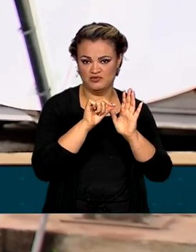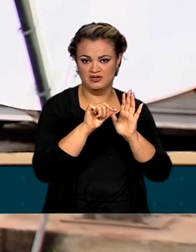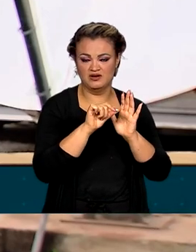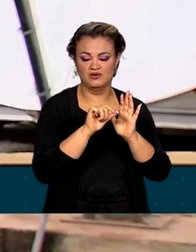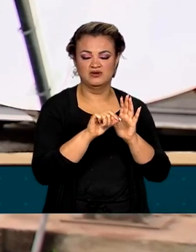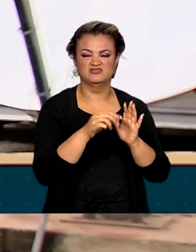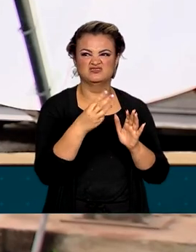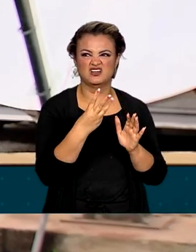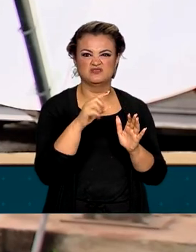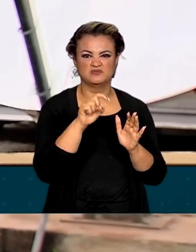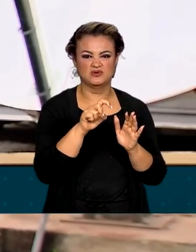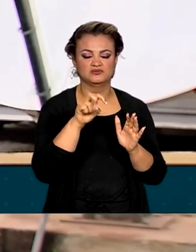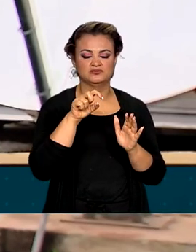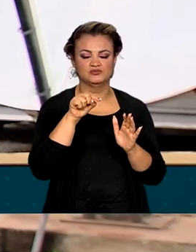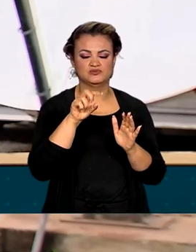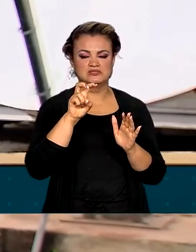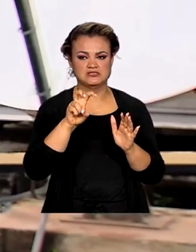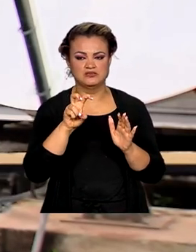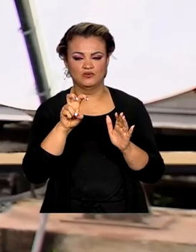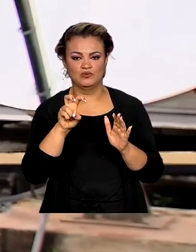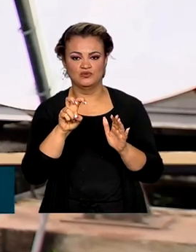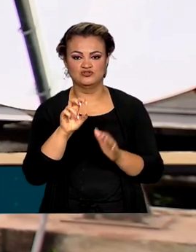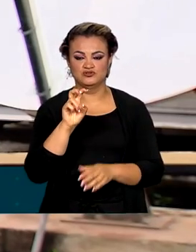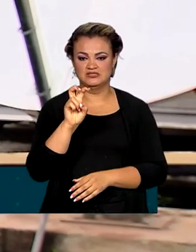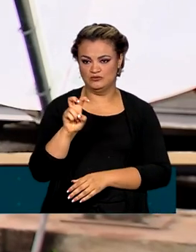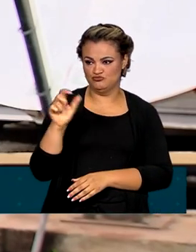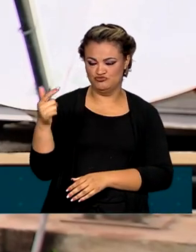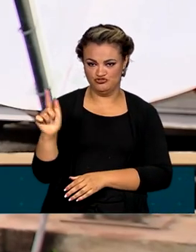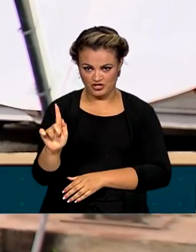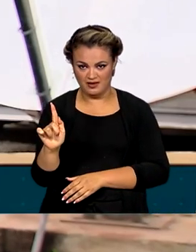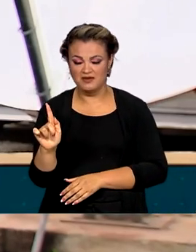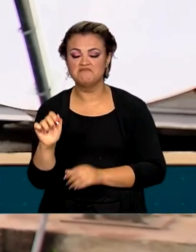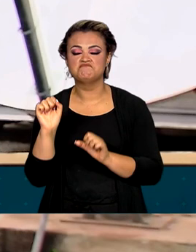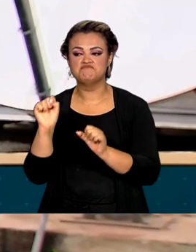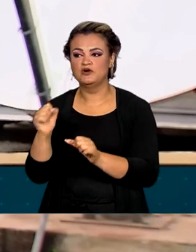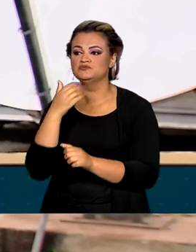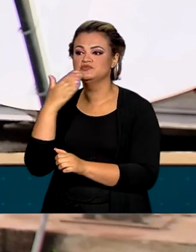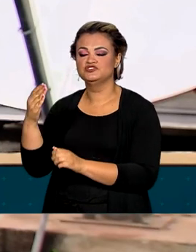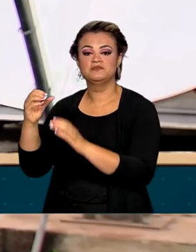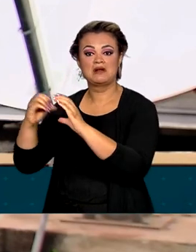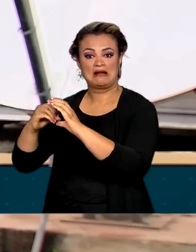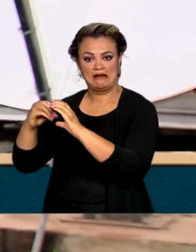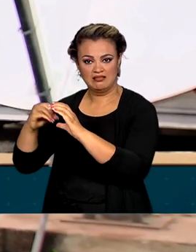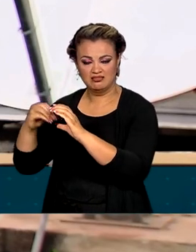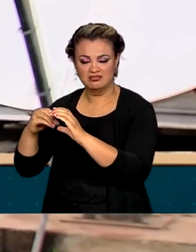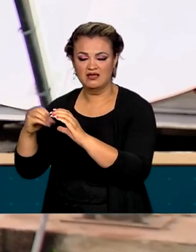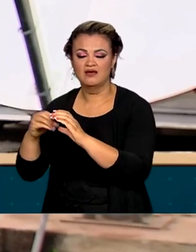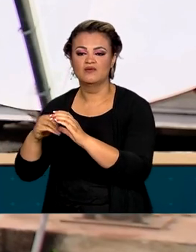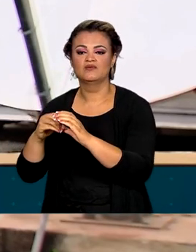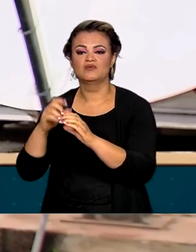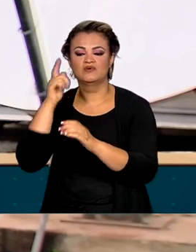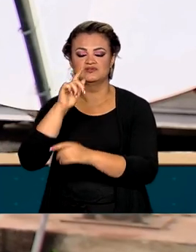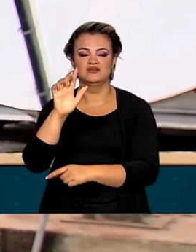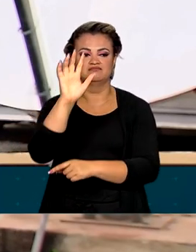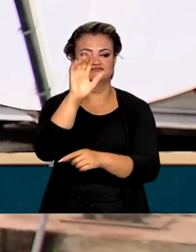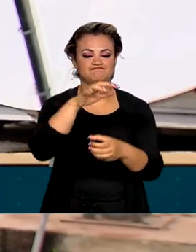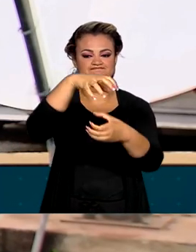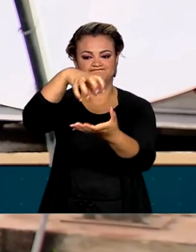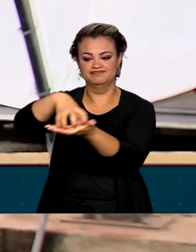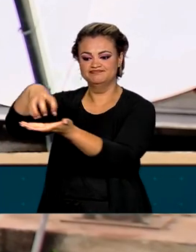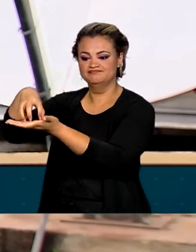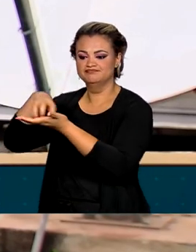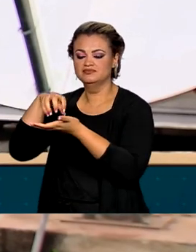,5 GHz já podem solicitar à Anatel o licenciamento de estações do 5G nessas